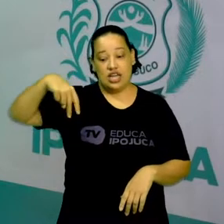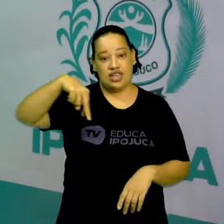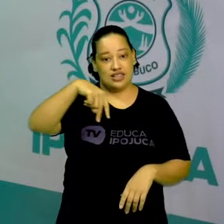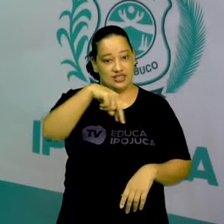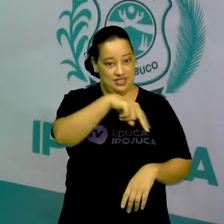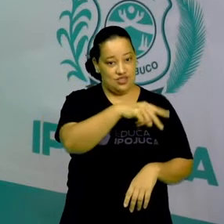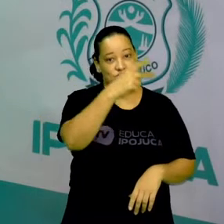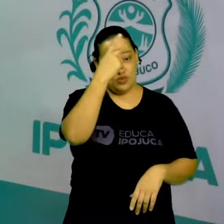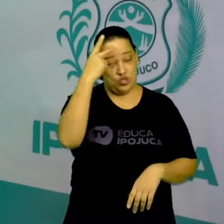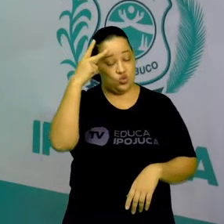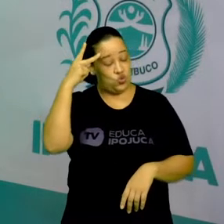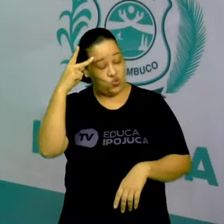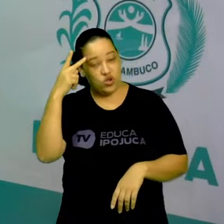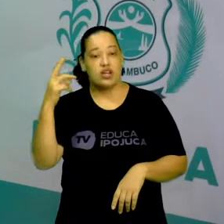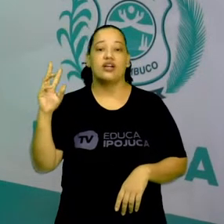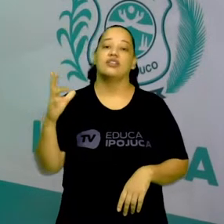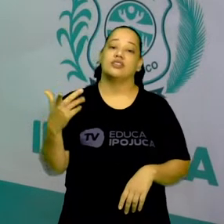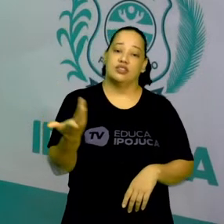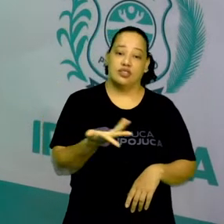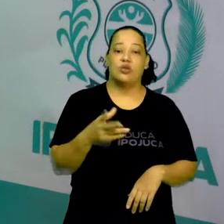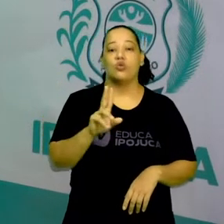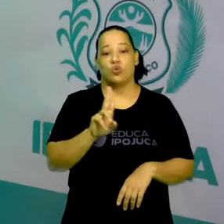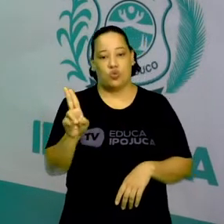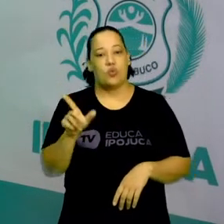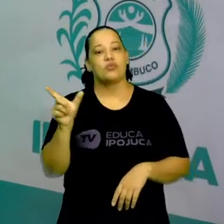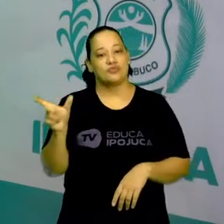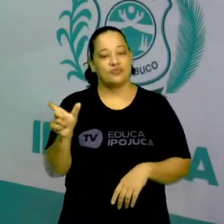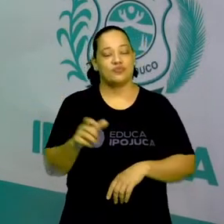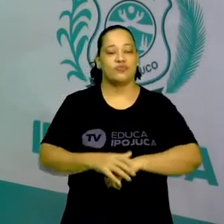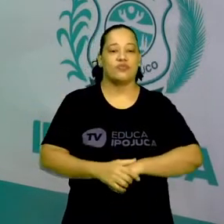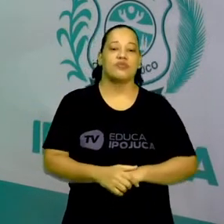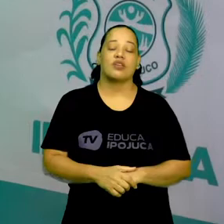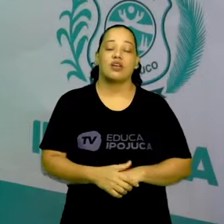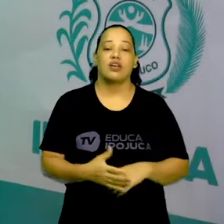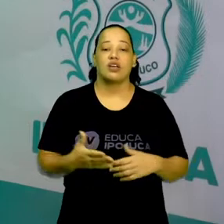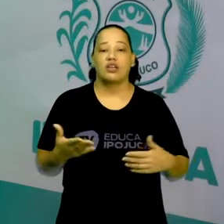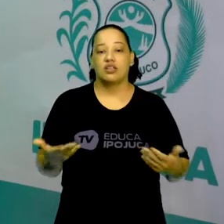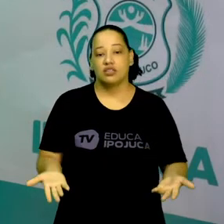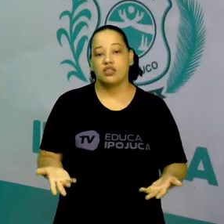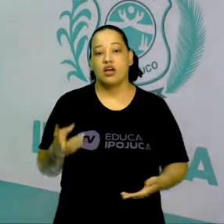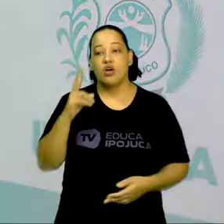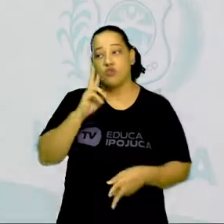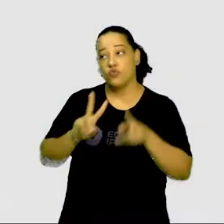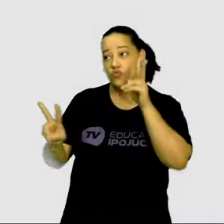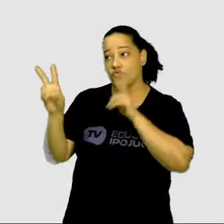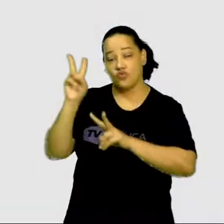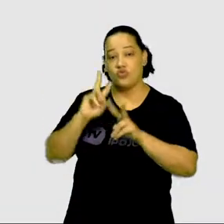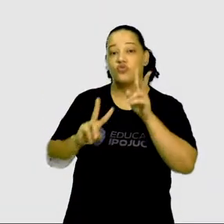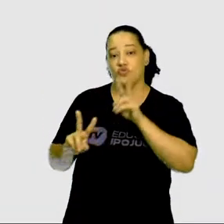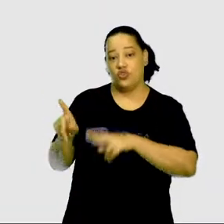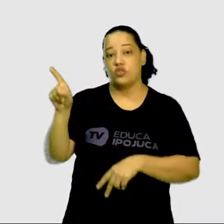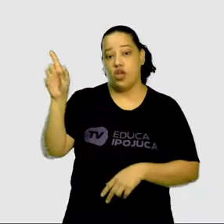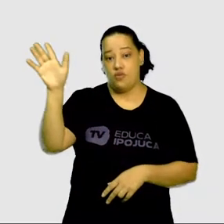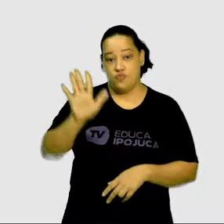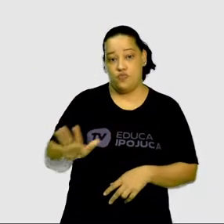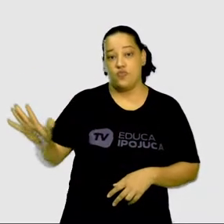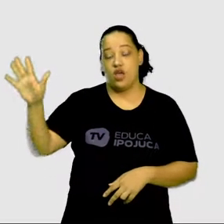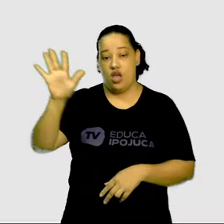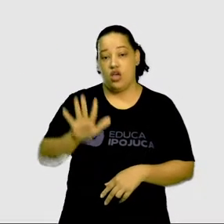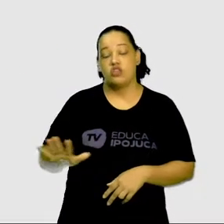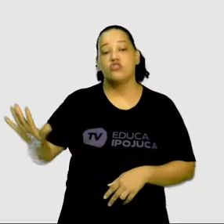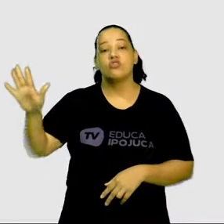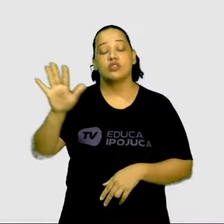são chamadas de pedestres. E aí, observando a imagem, vocês podem